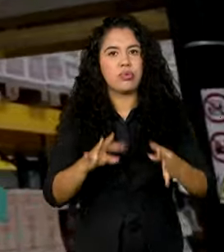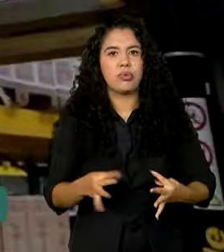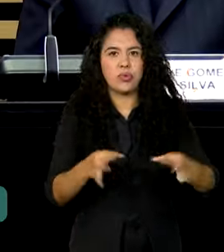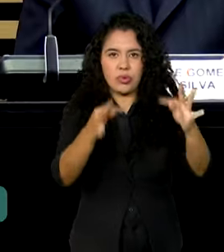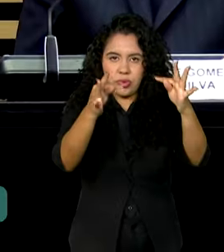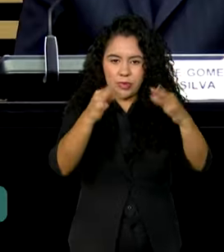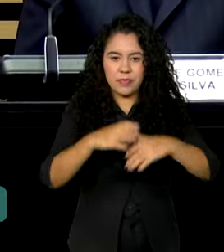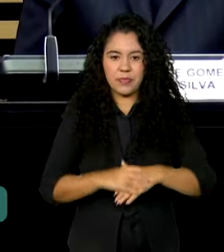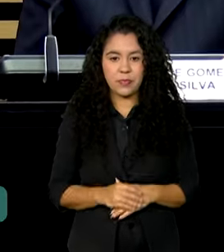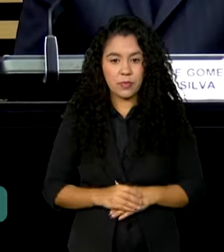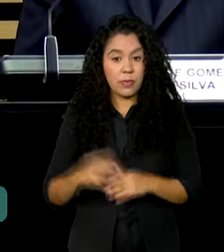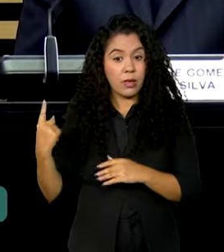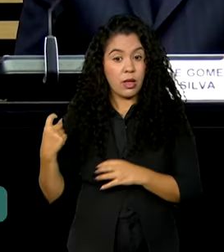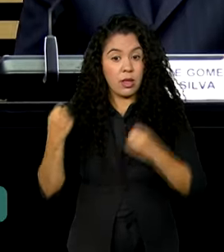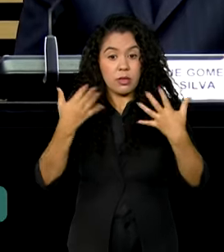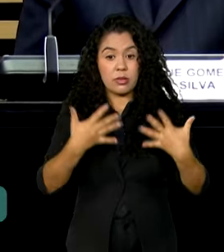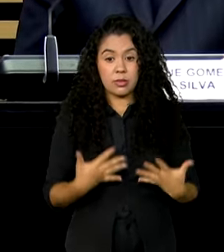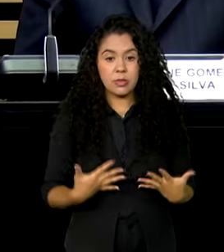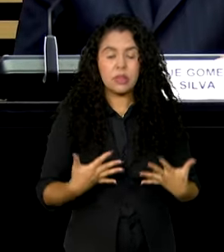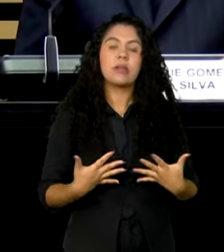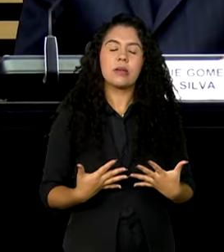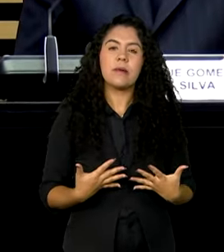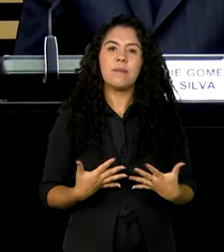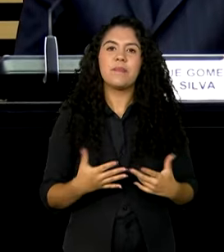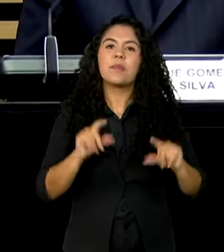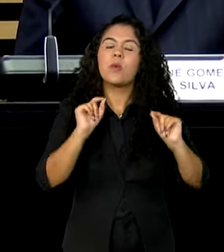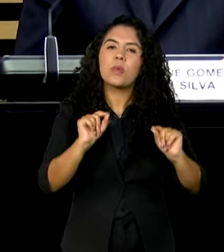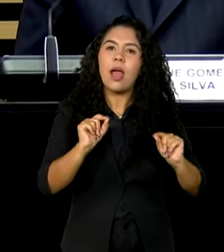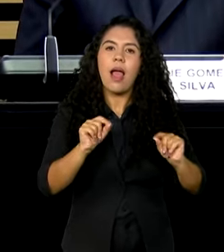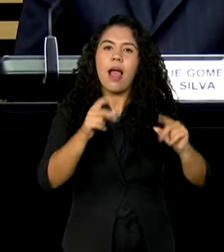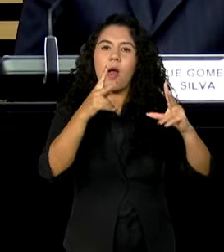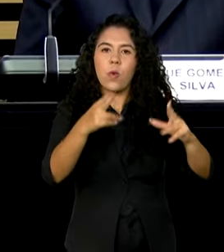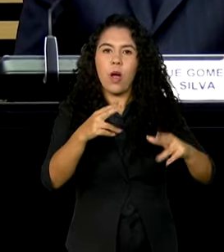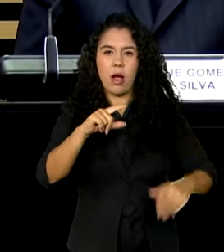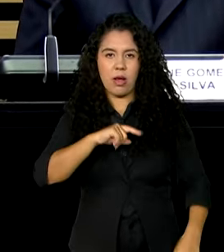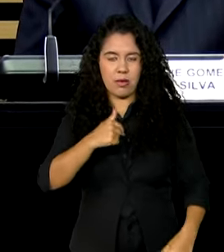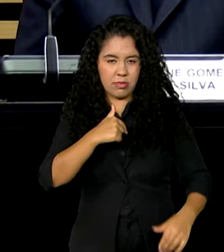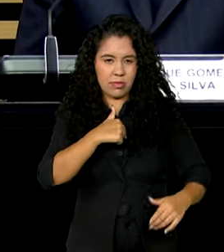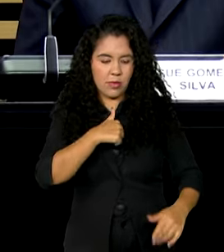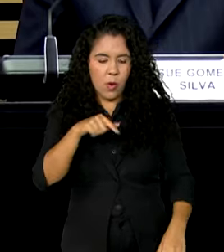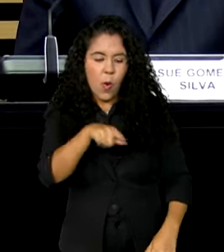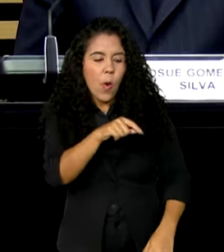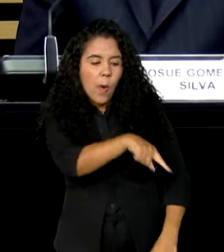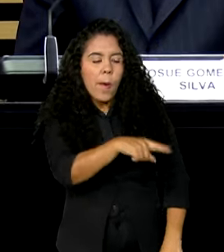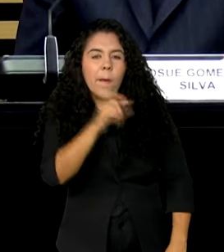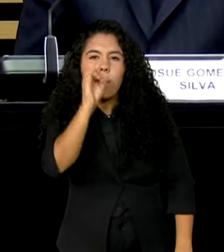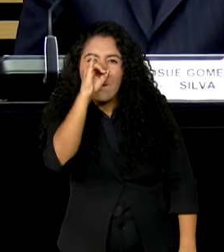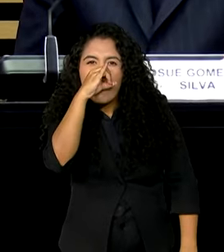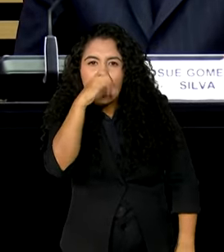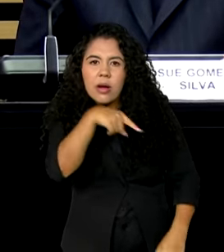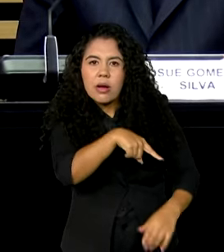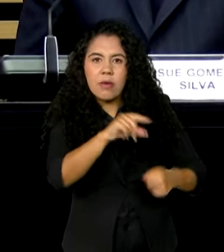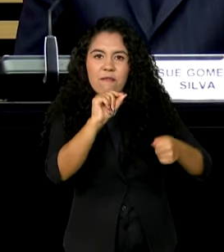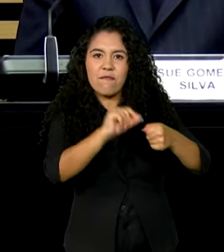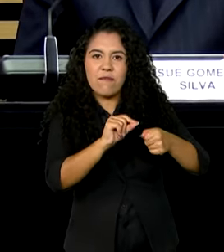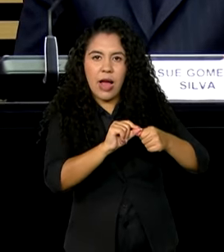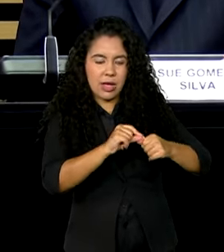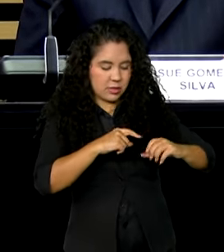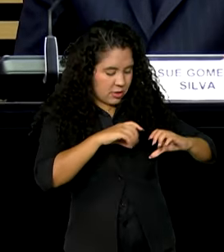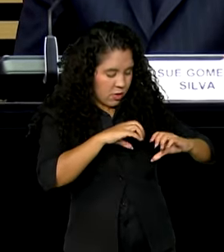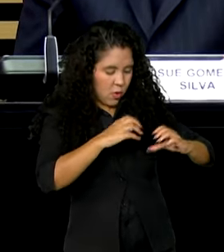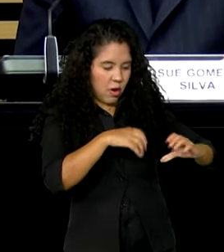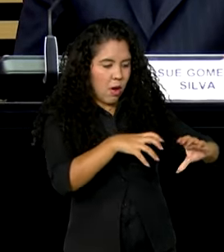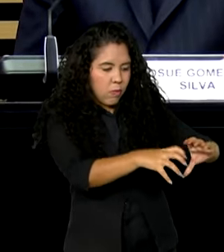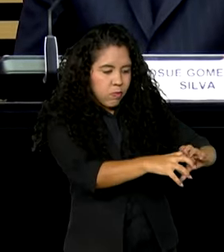valor. O pericardo é a membrana que envolve o coração. Você pega o pericardo do porquinho e faz uma válvula desse tamaninho.